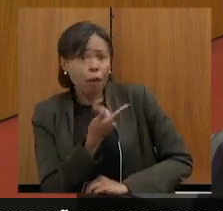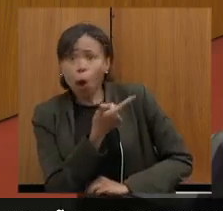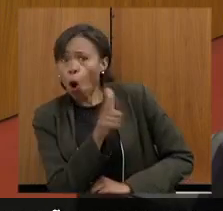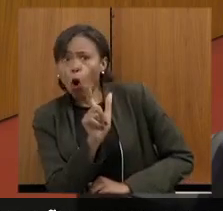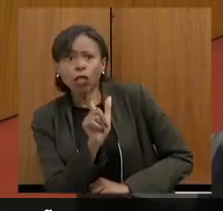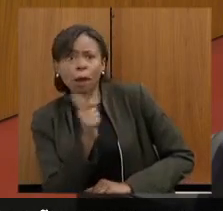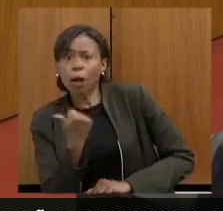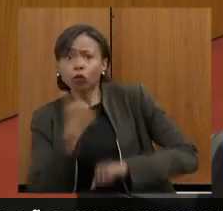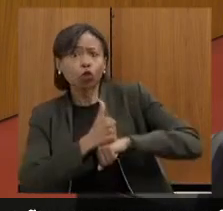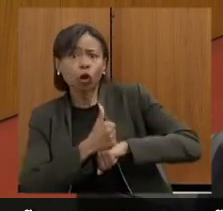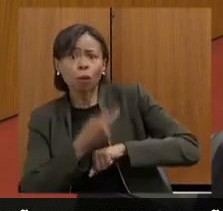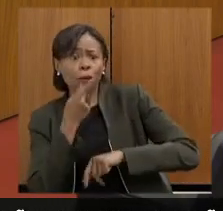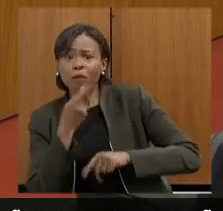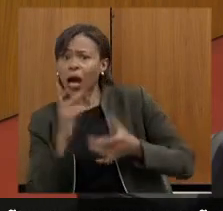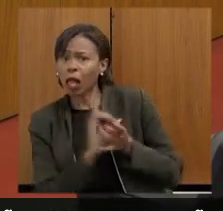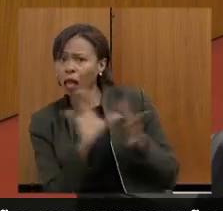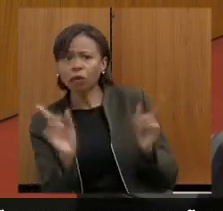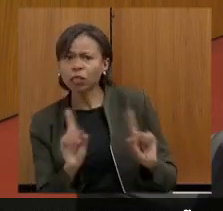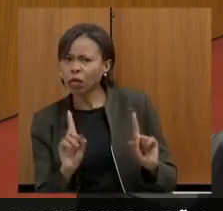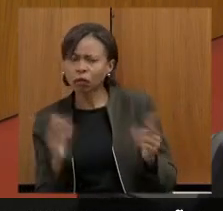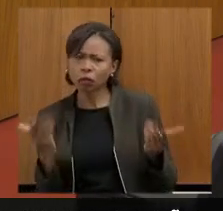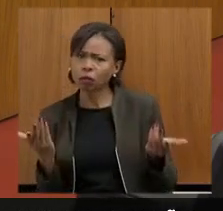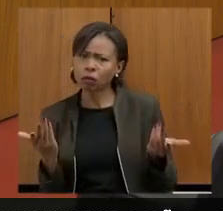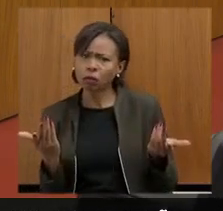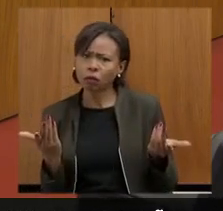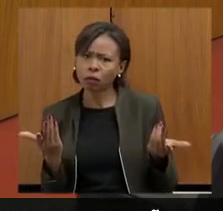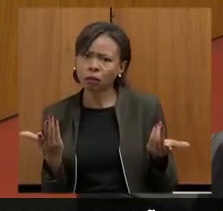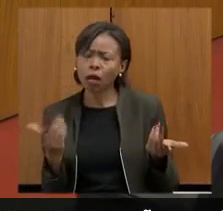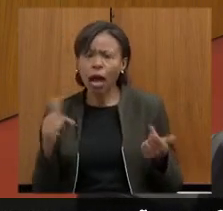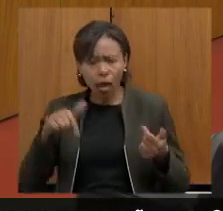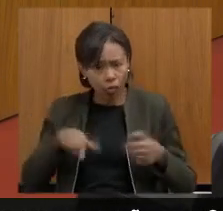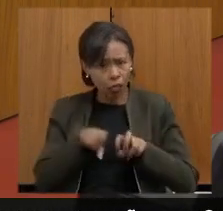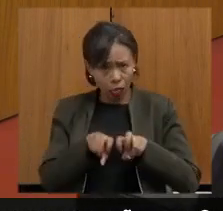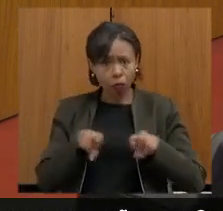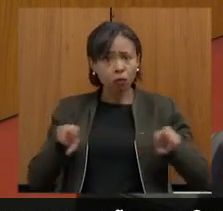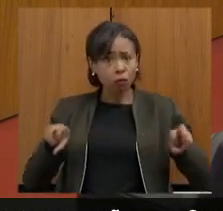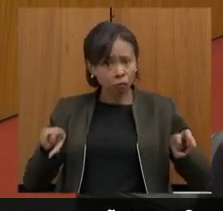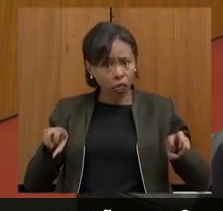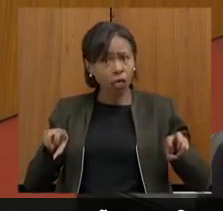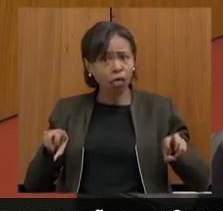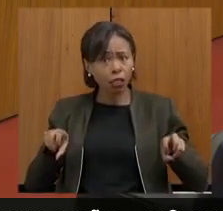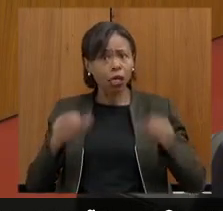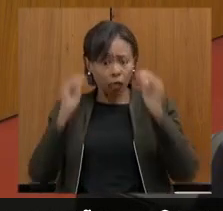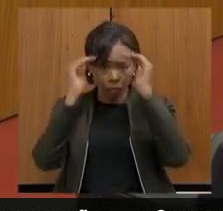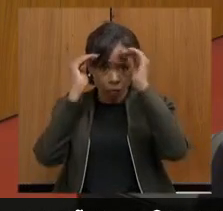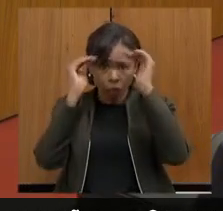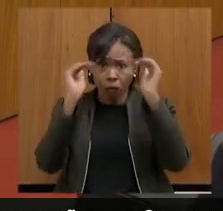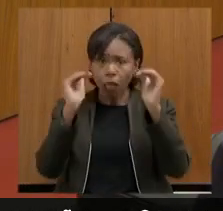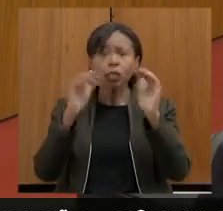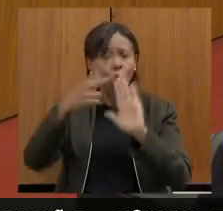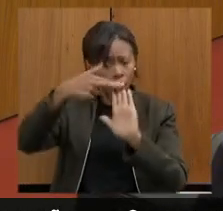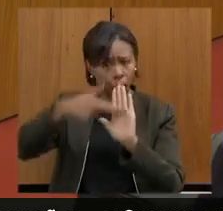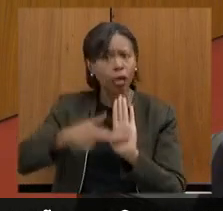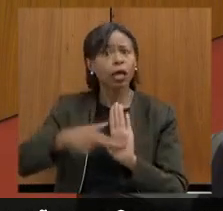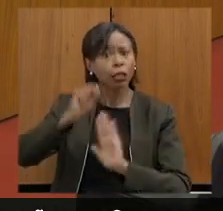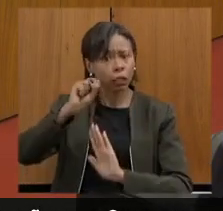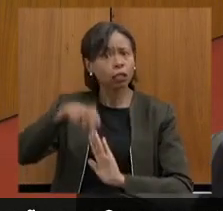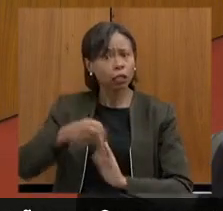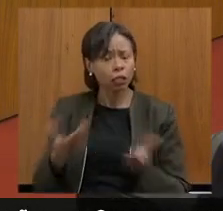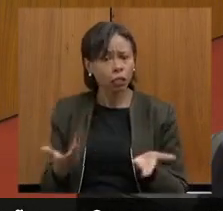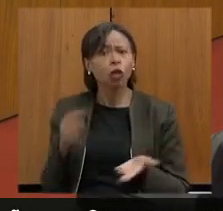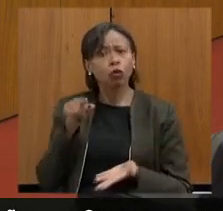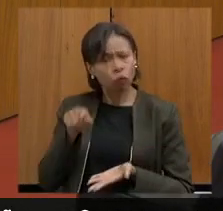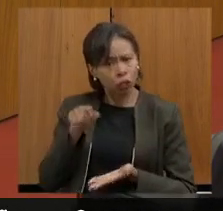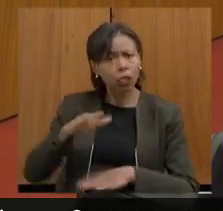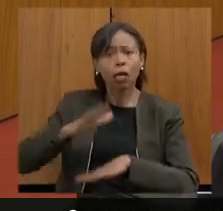outra pessoa além de deputados e secretária, não. A condução da mesa está restrita às regras. Vossa Excelência